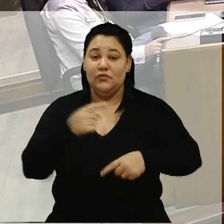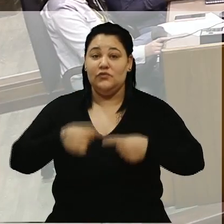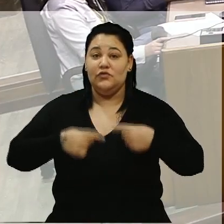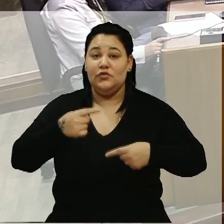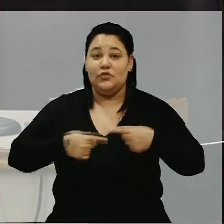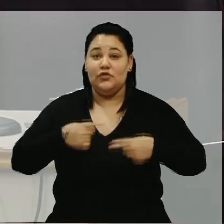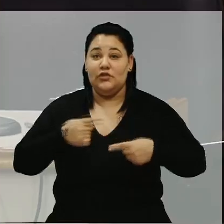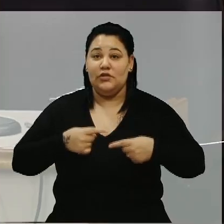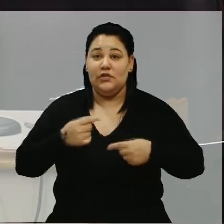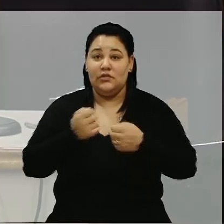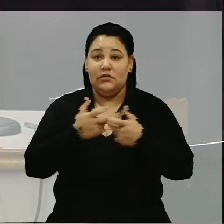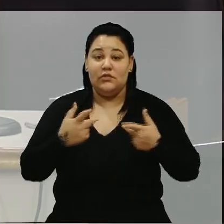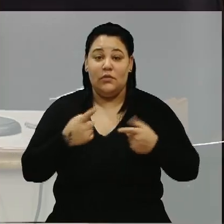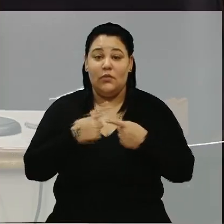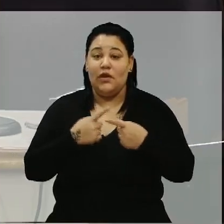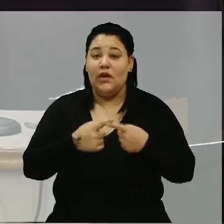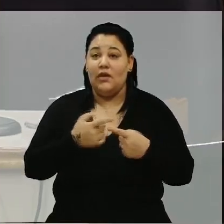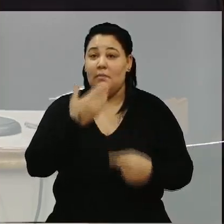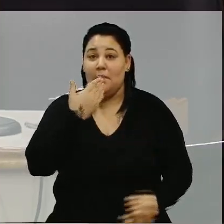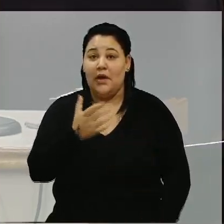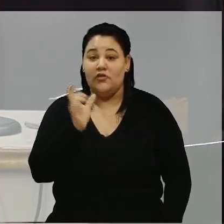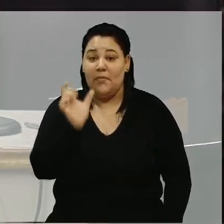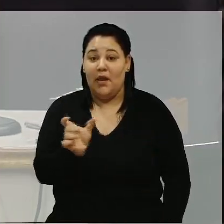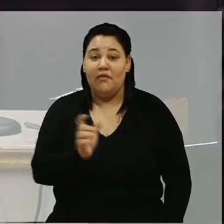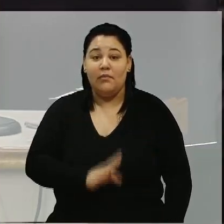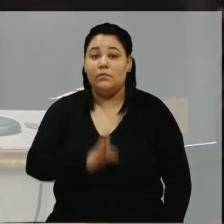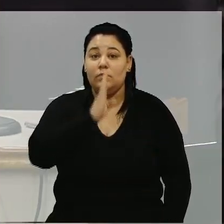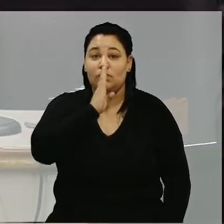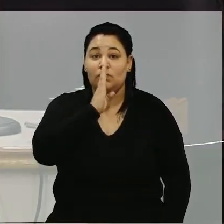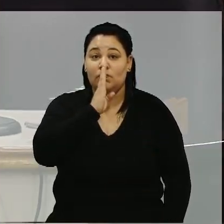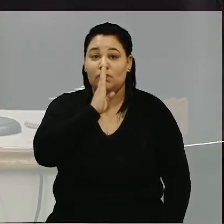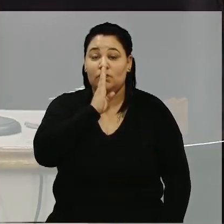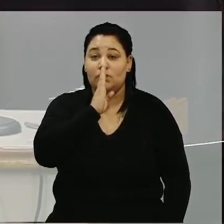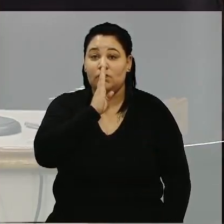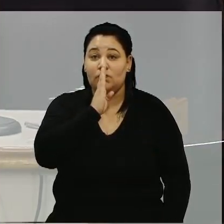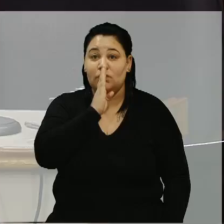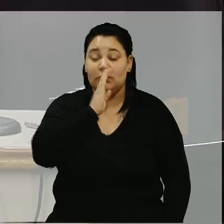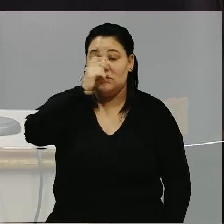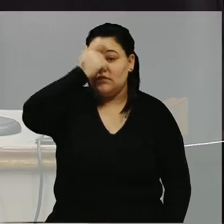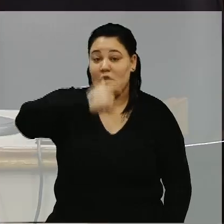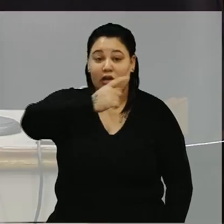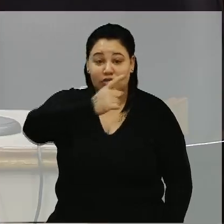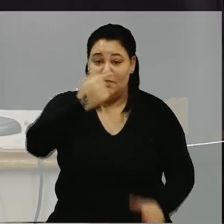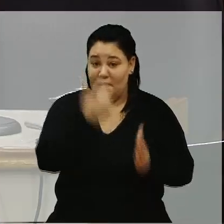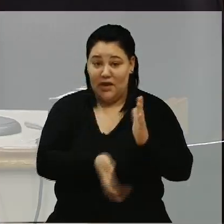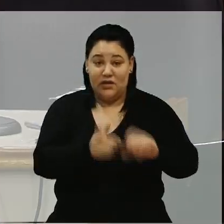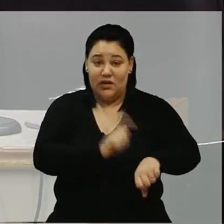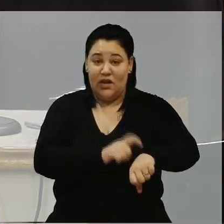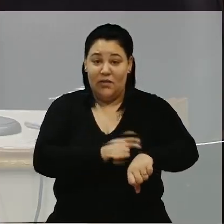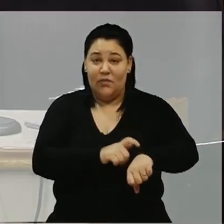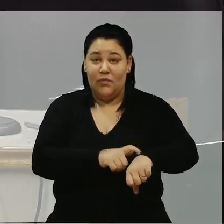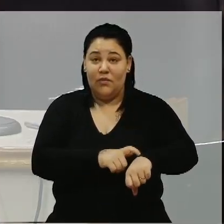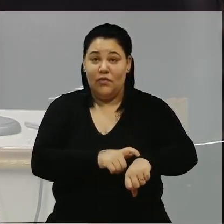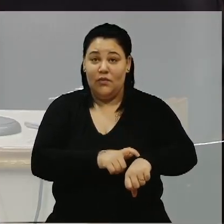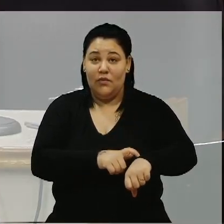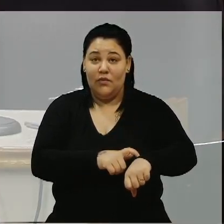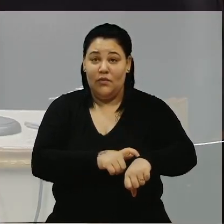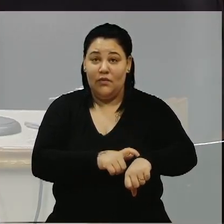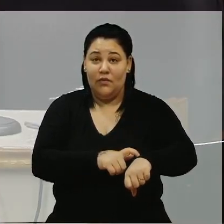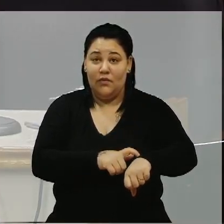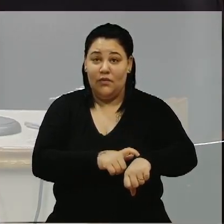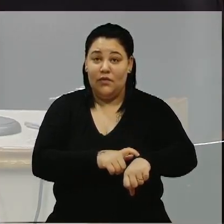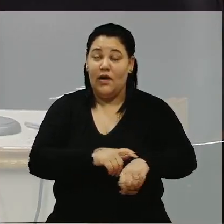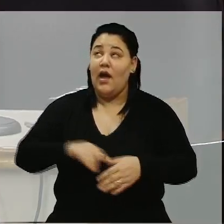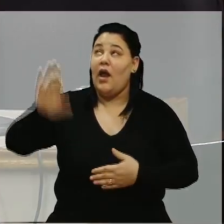por que vocês pedem a palavra? Mas fiquem quietos. Se acham que é perda de tempo. Outra coisa, graças a Deus,